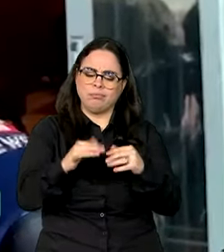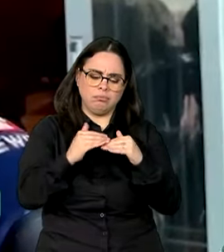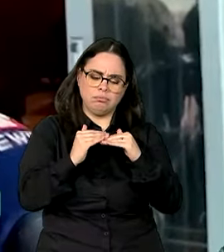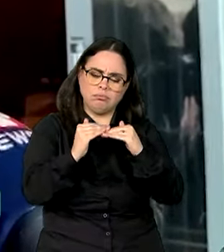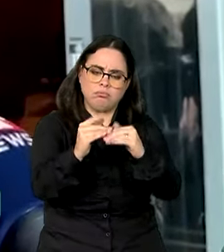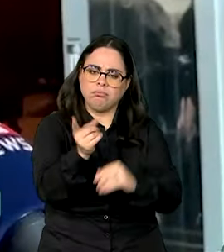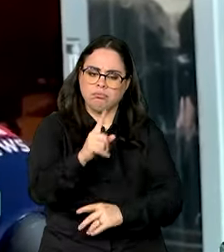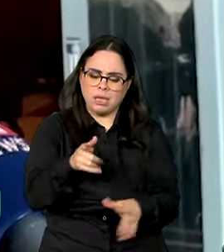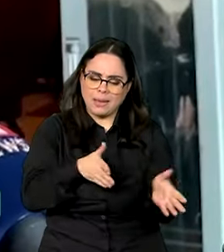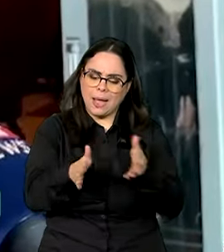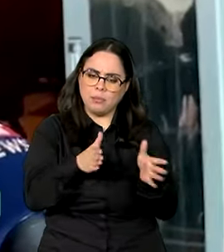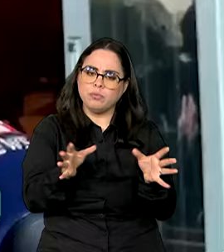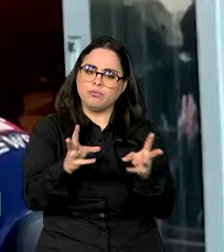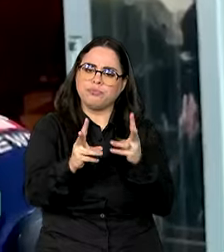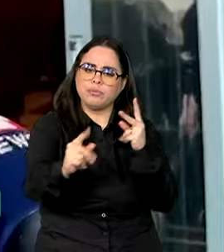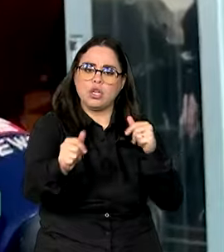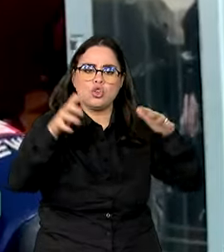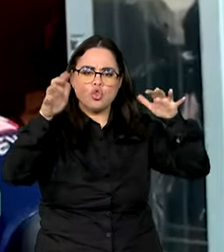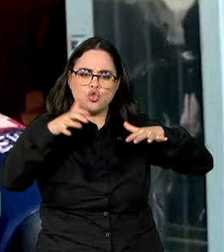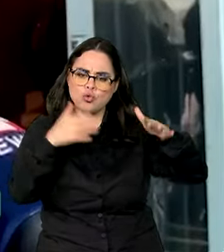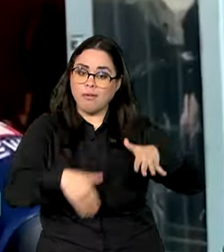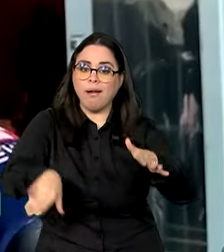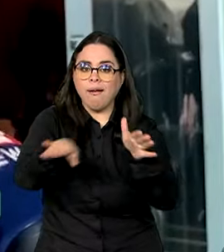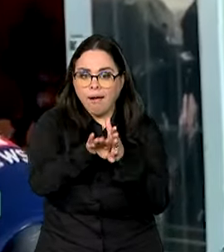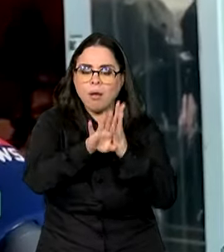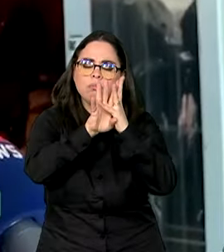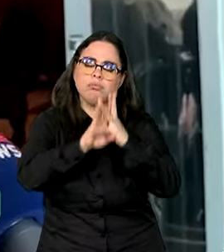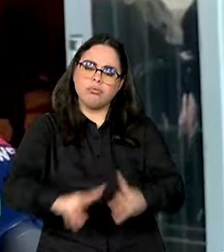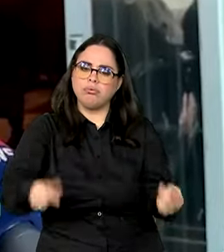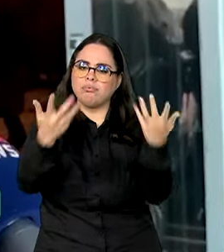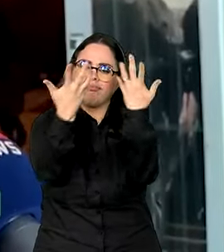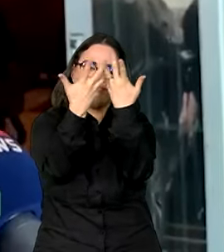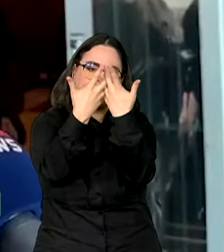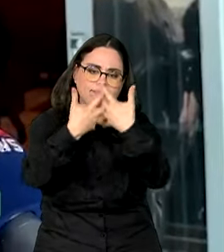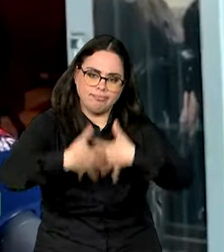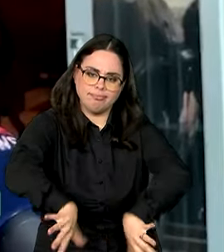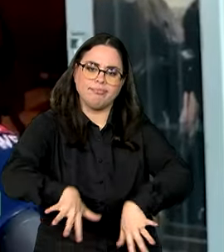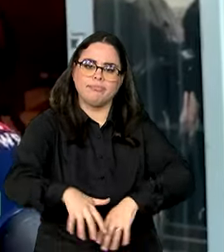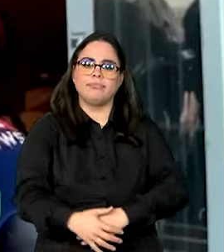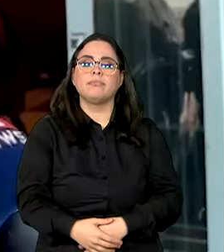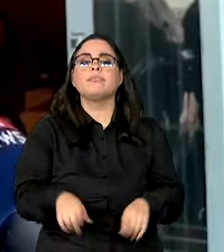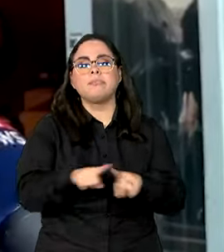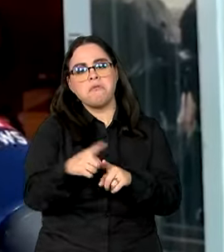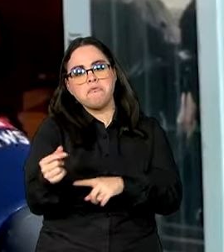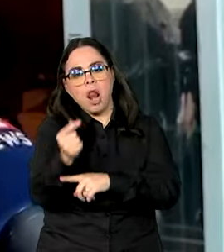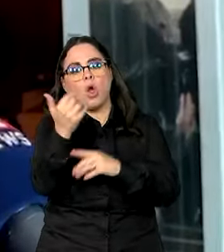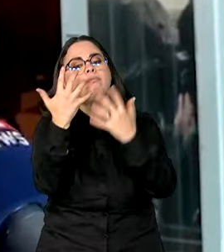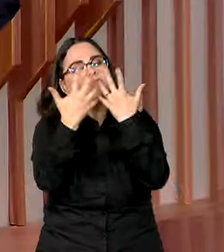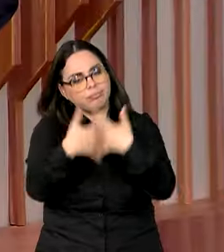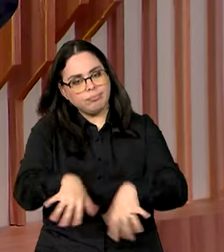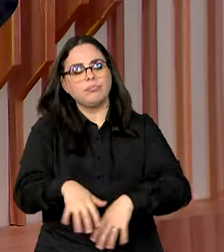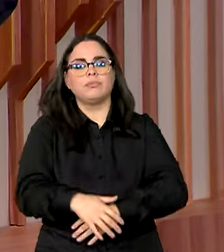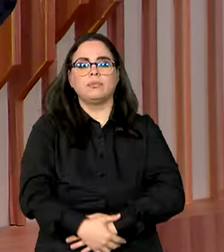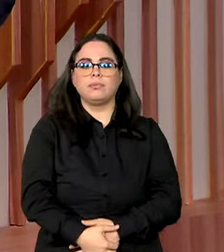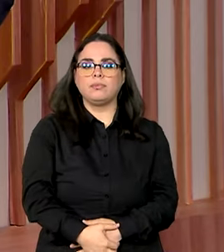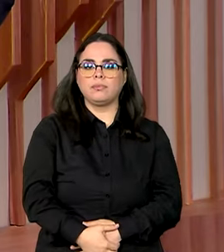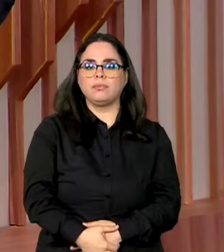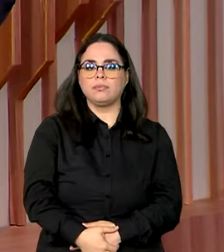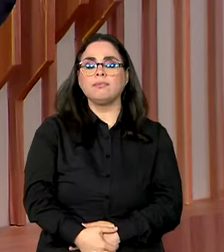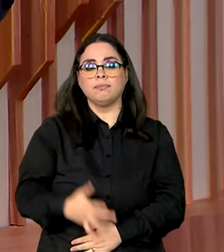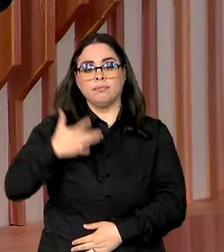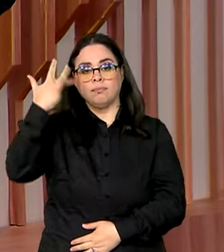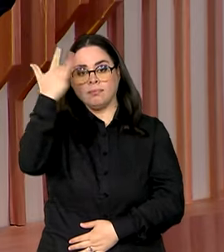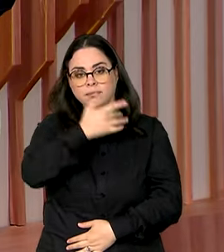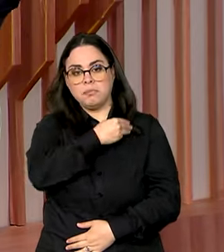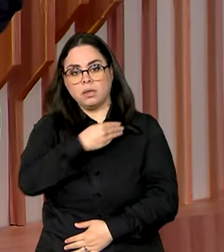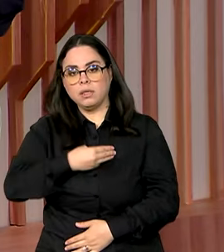se estender no tempo. Daqui a pouco a chuva chega e as coisas voltam ao normal, os preços voltam ao normal. Fernando